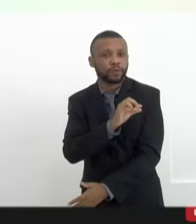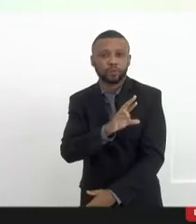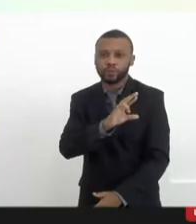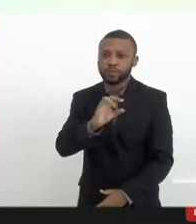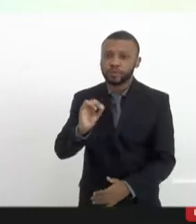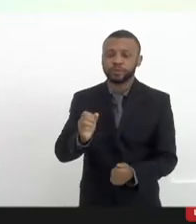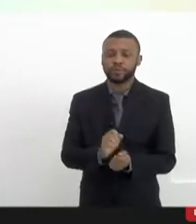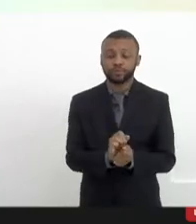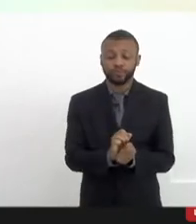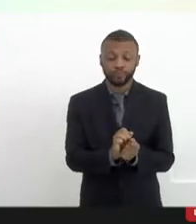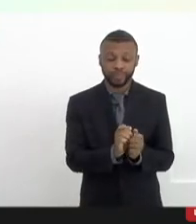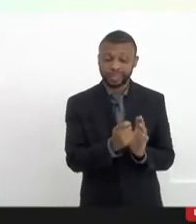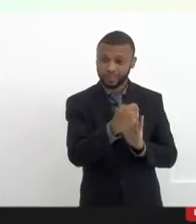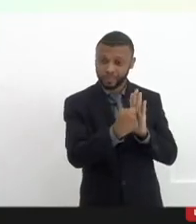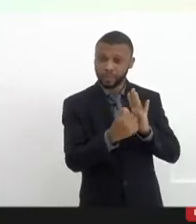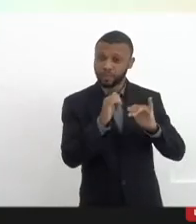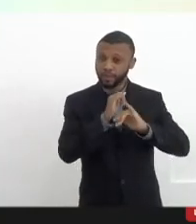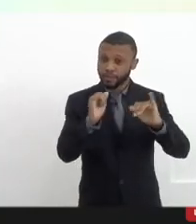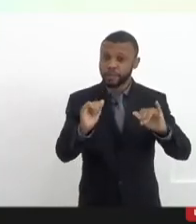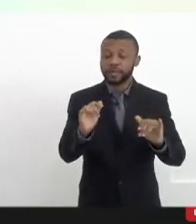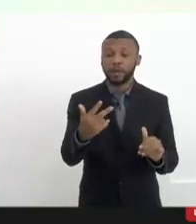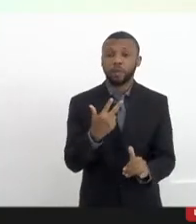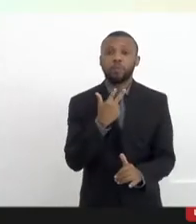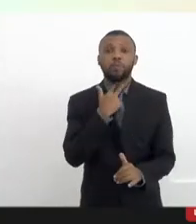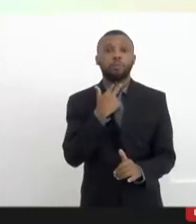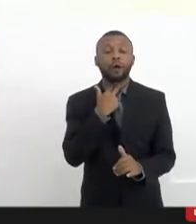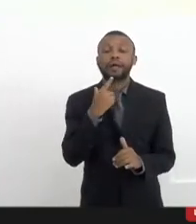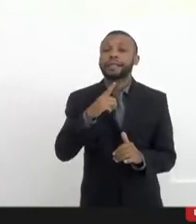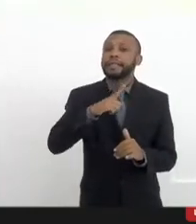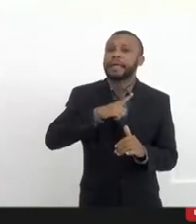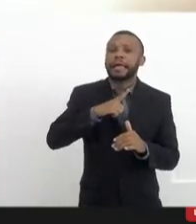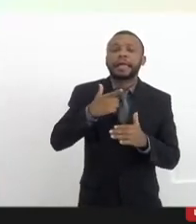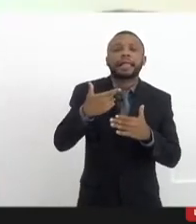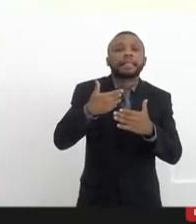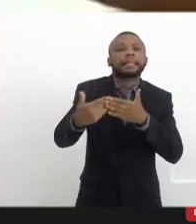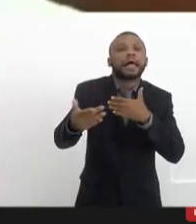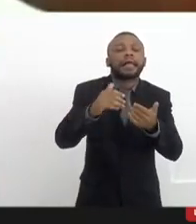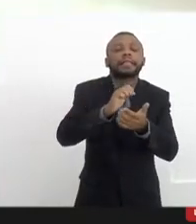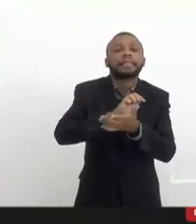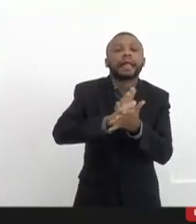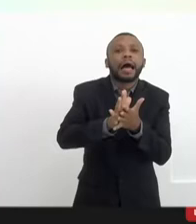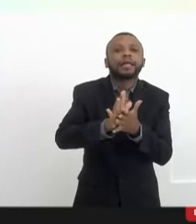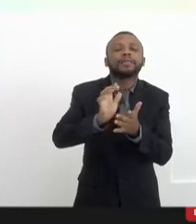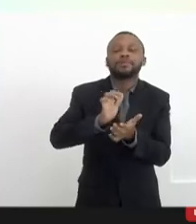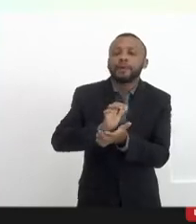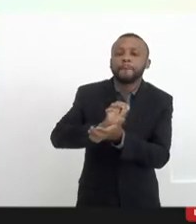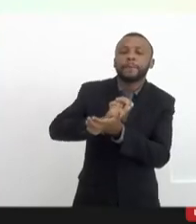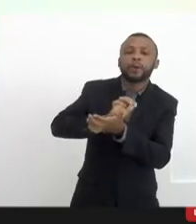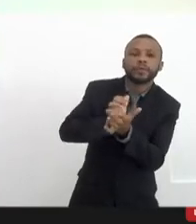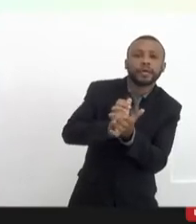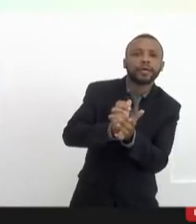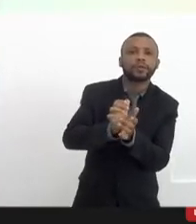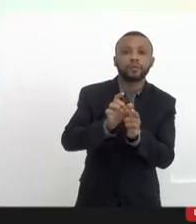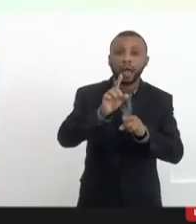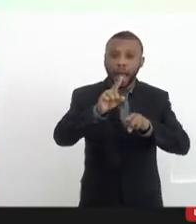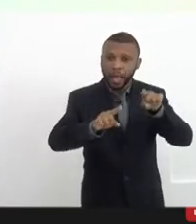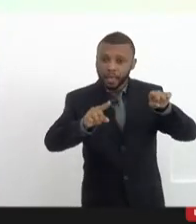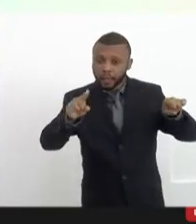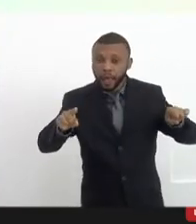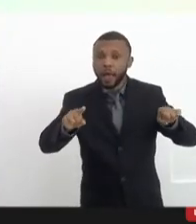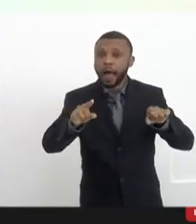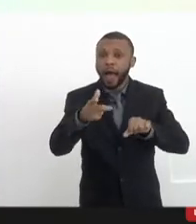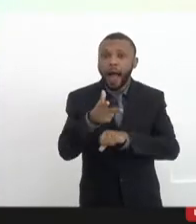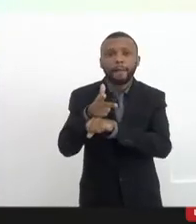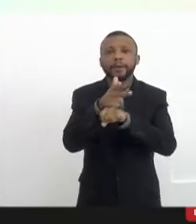pode haver qualquer espécie de discriminação ou diferenciação entre as mídias, seja ela qual